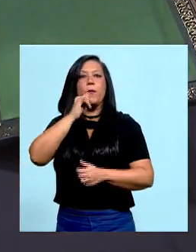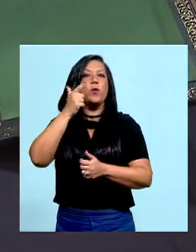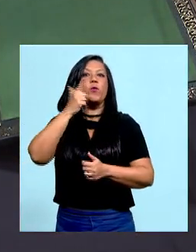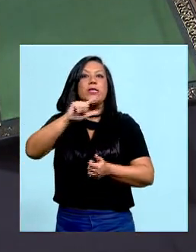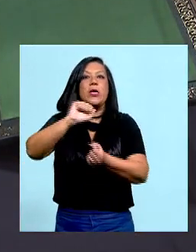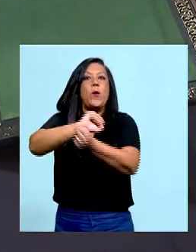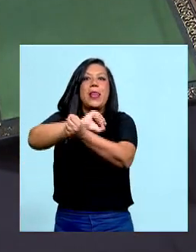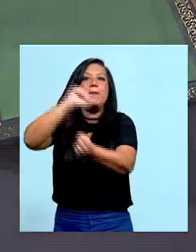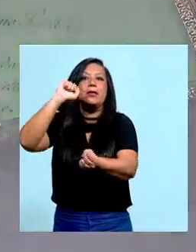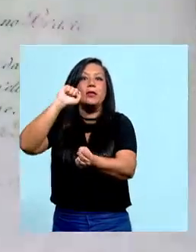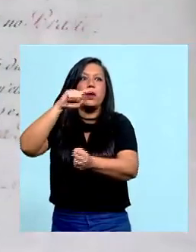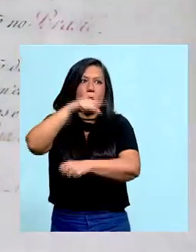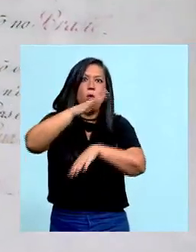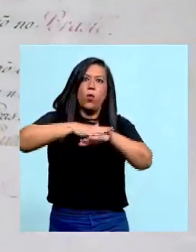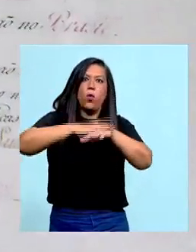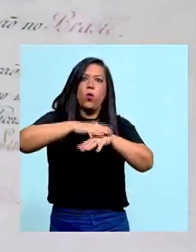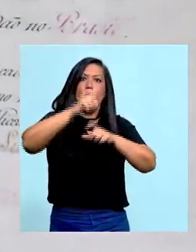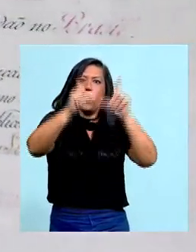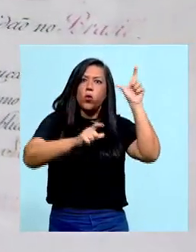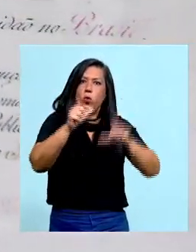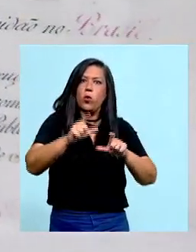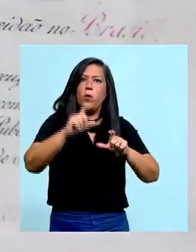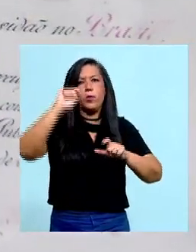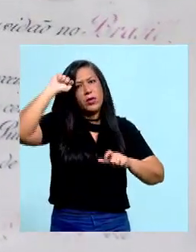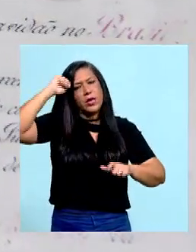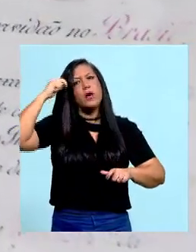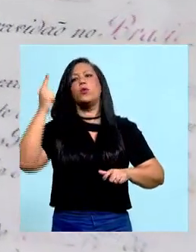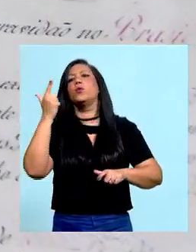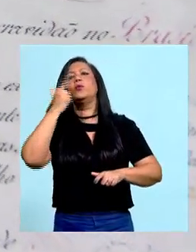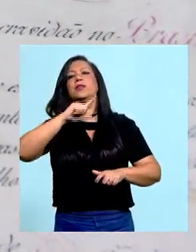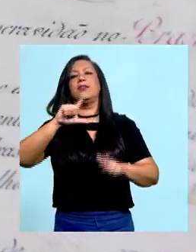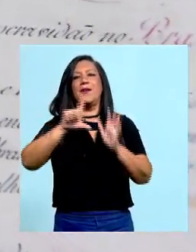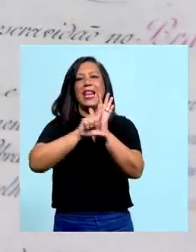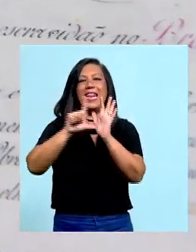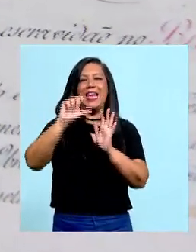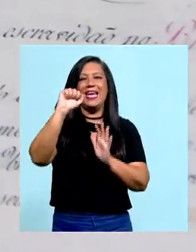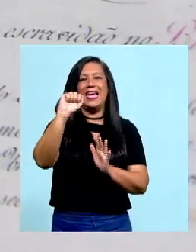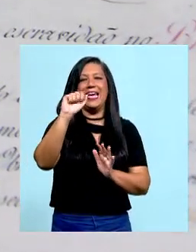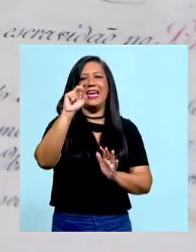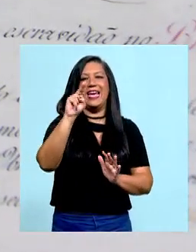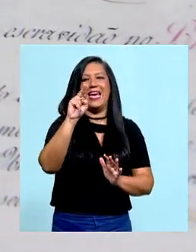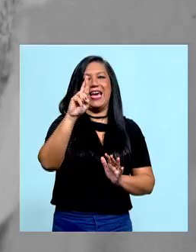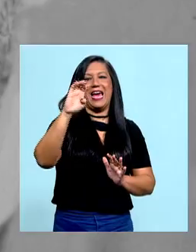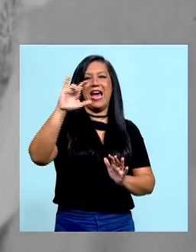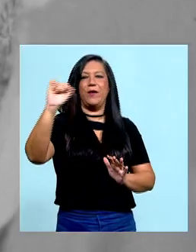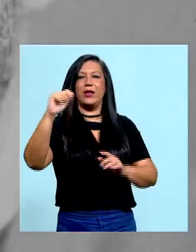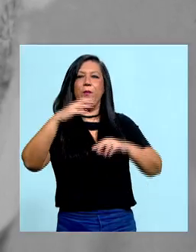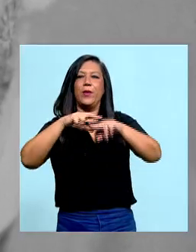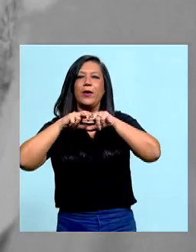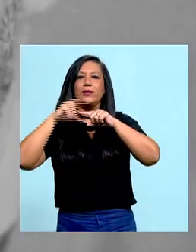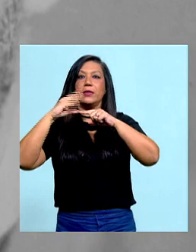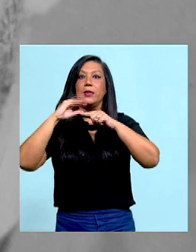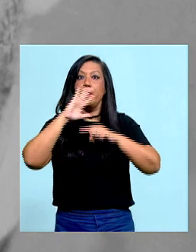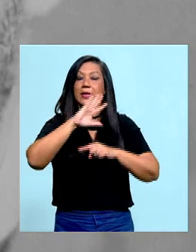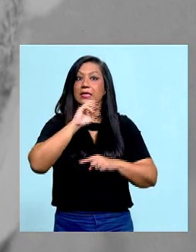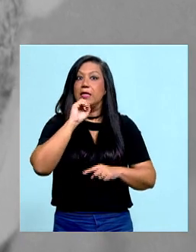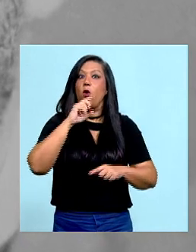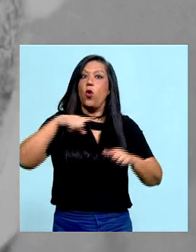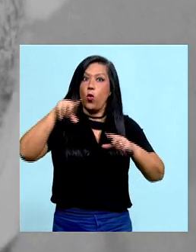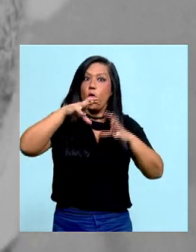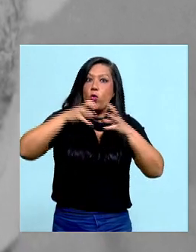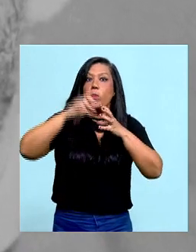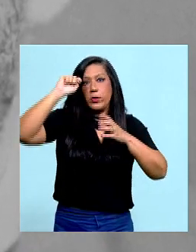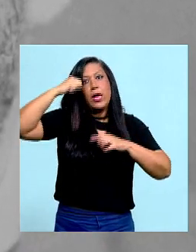até mesmo o nome da própria lei, Lei Áurea, por conta da caneta. Mas eu acho que sem a participação